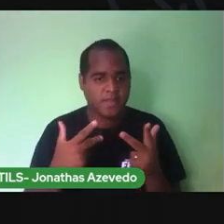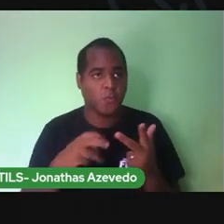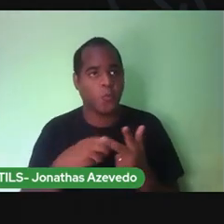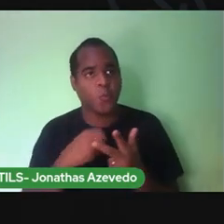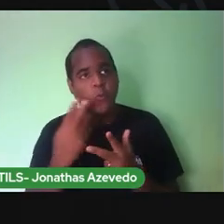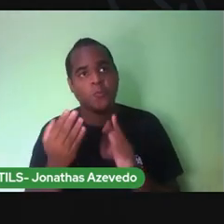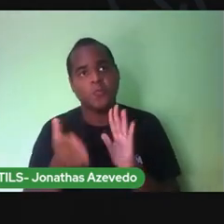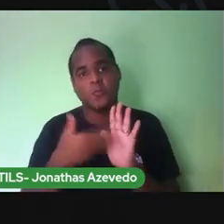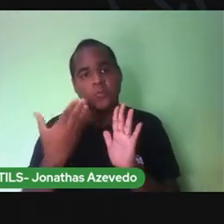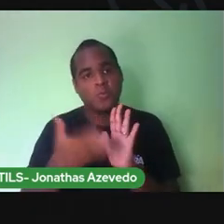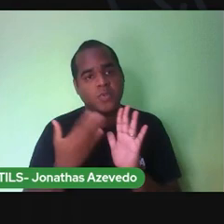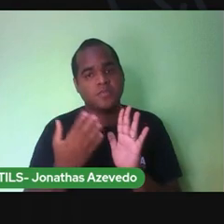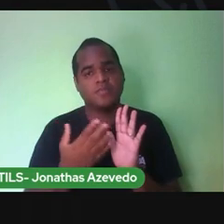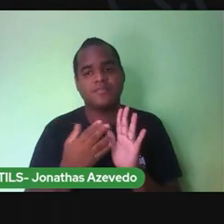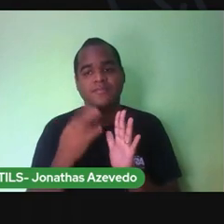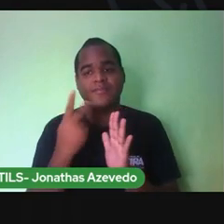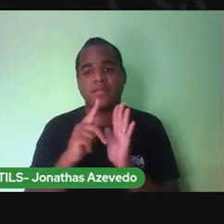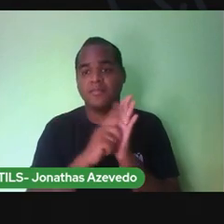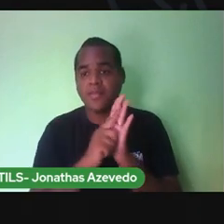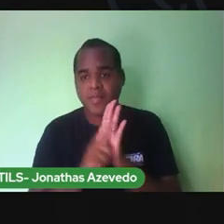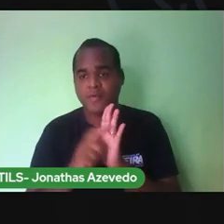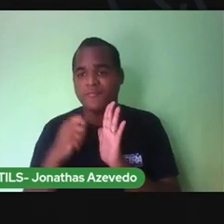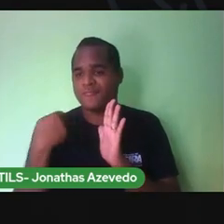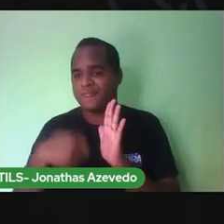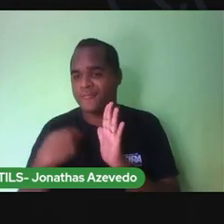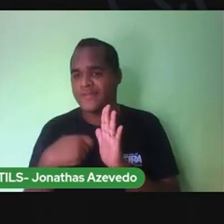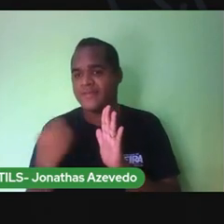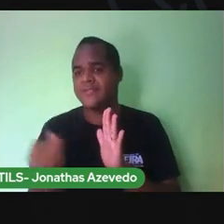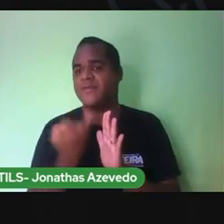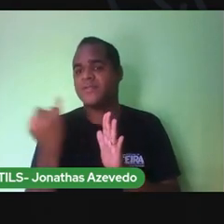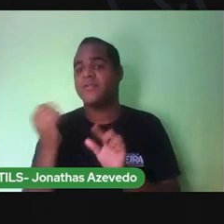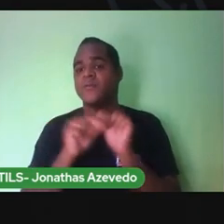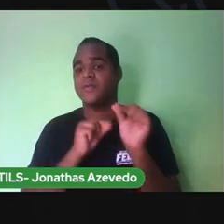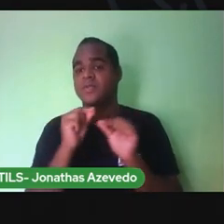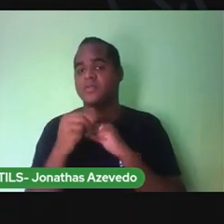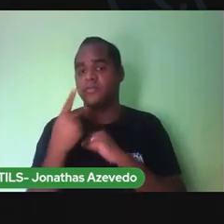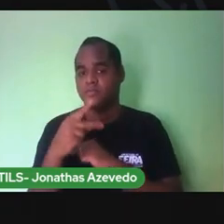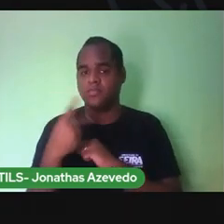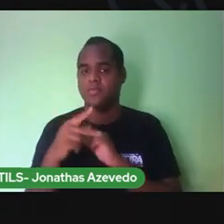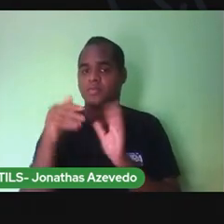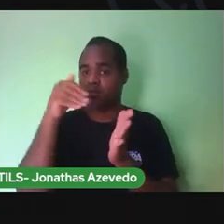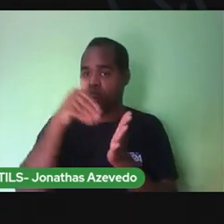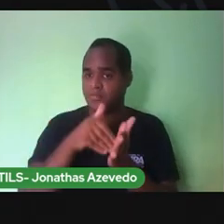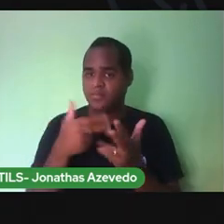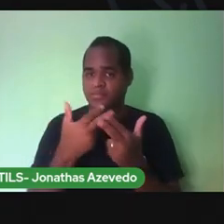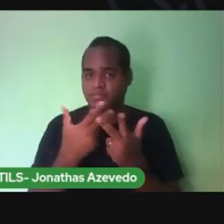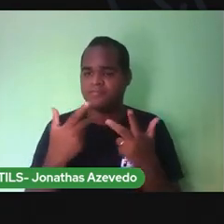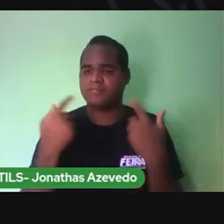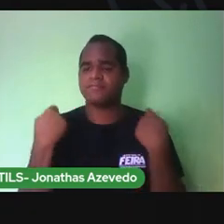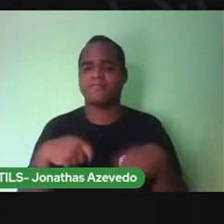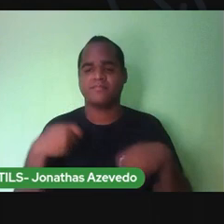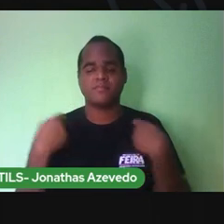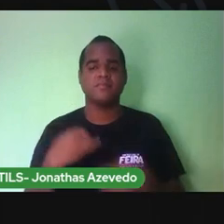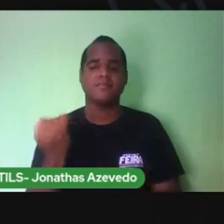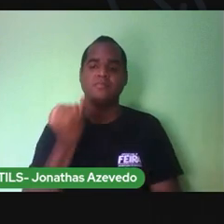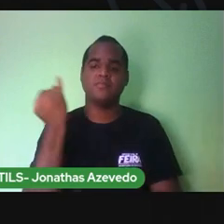Esses papéis tem linhas E quando chega no final Que a gente precisa